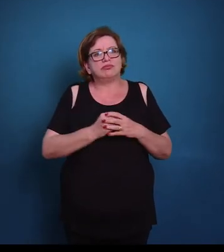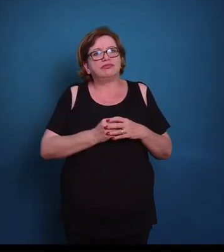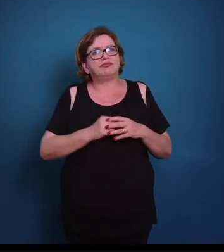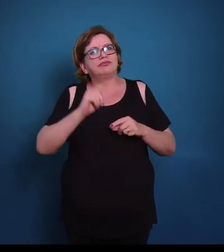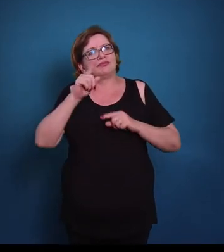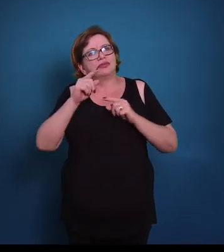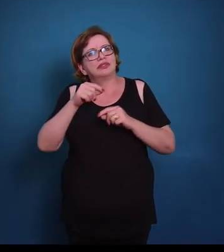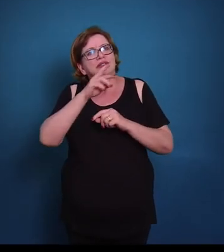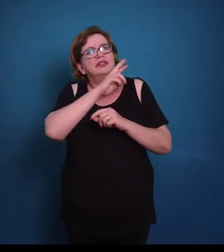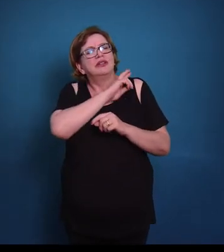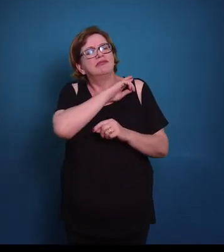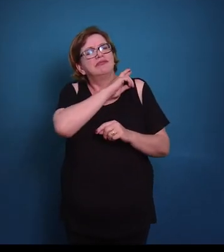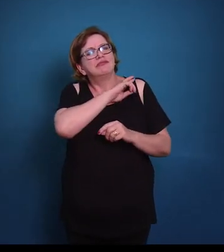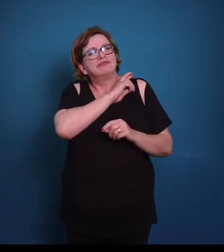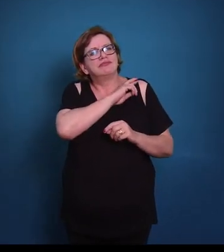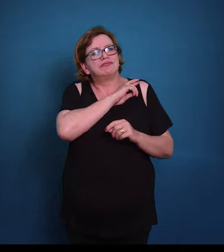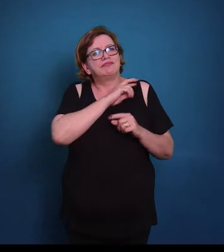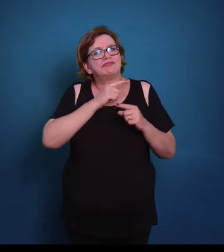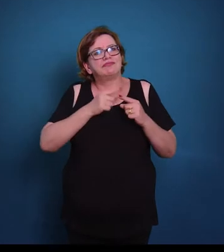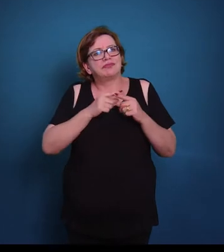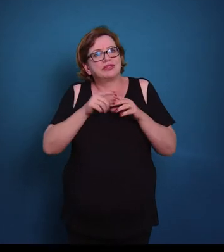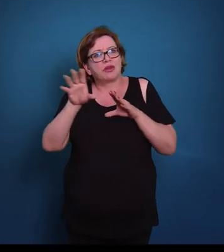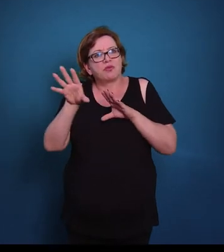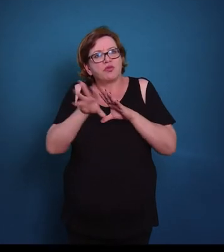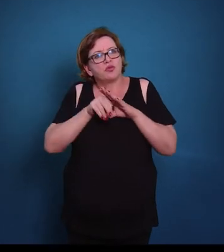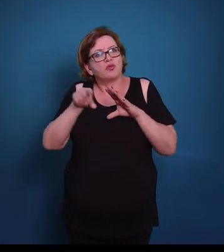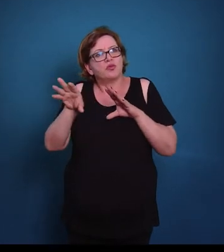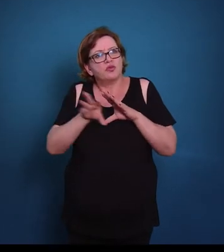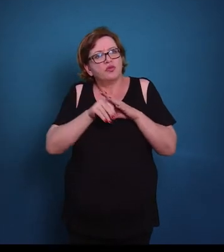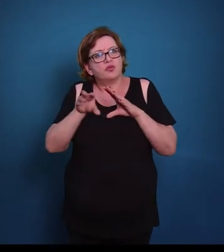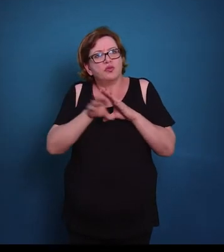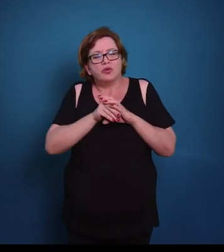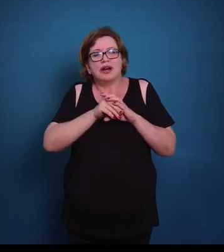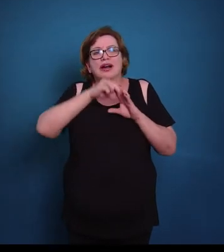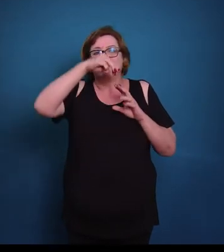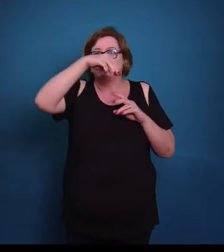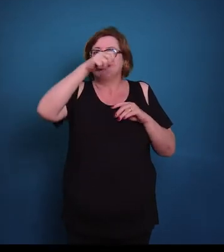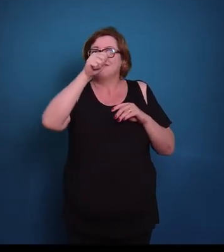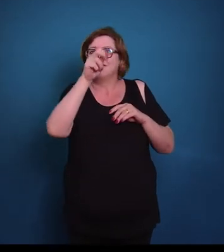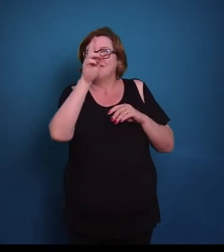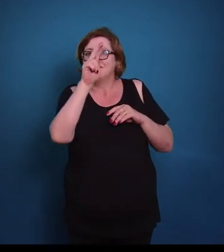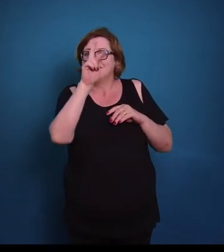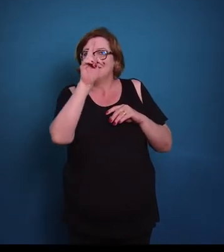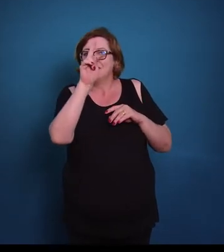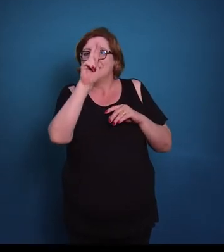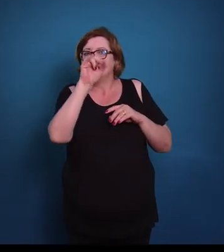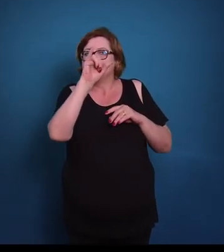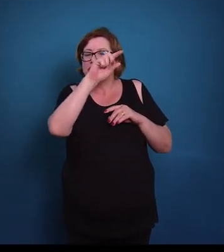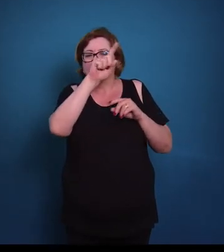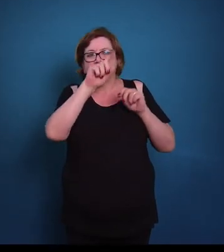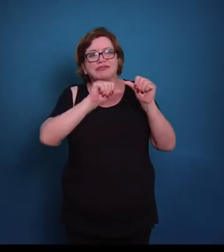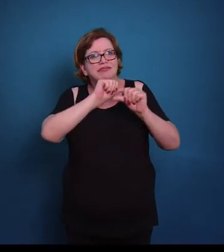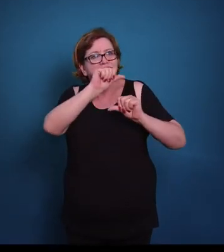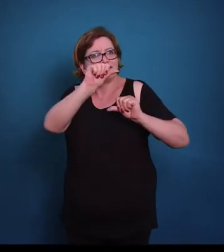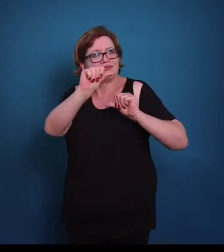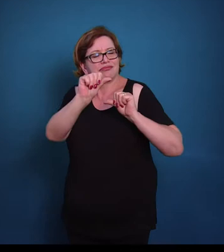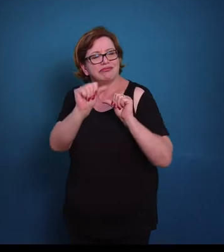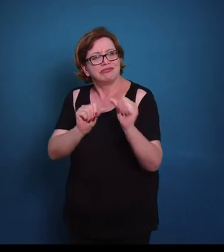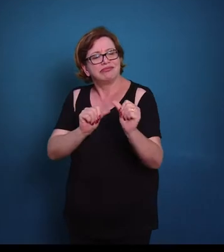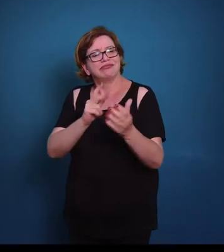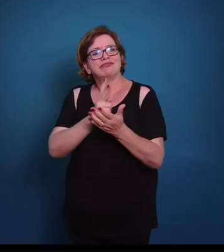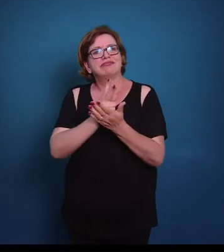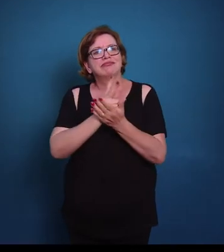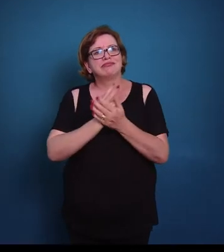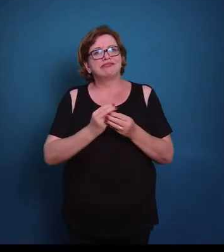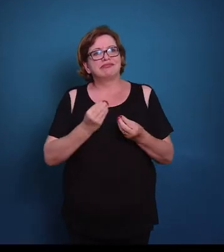elas são responsáveis pela absorção da matriz óssea. Então elas vão fazer o remodelamento da matriz óssea, a reabsorção da matriz